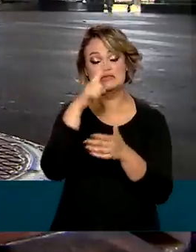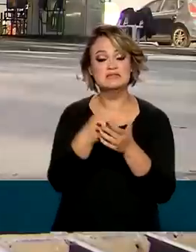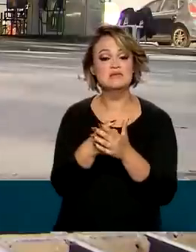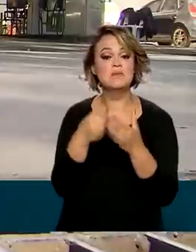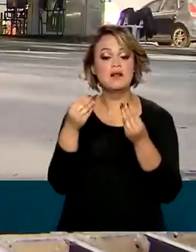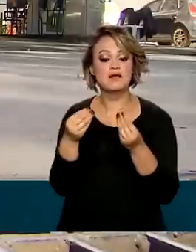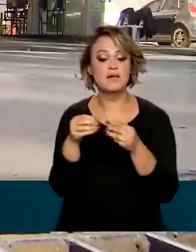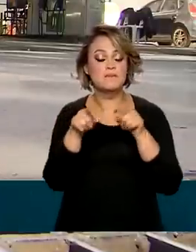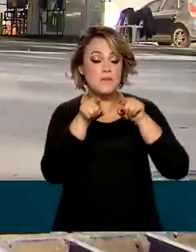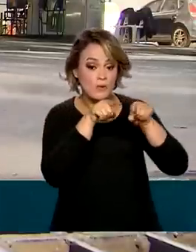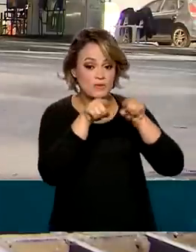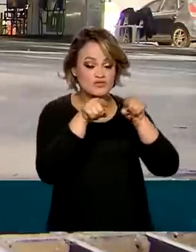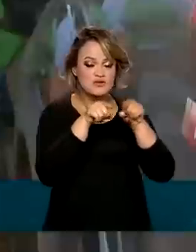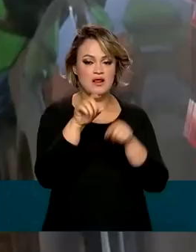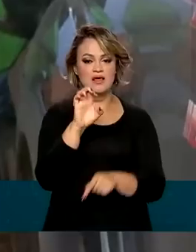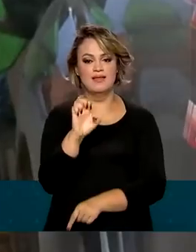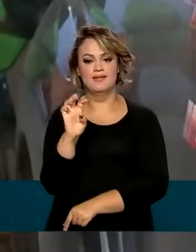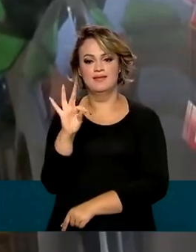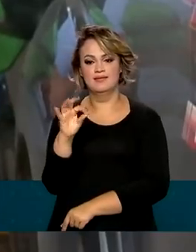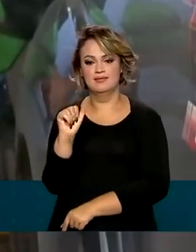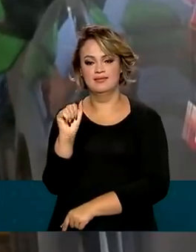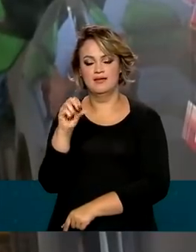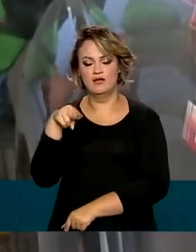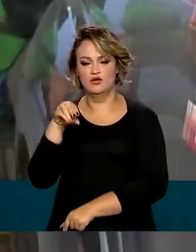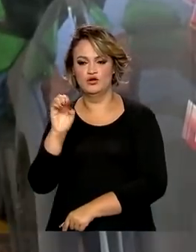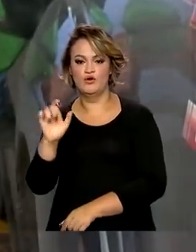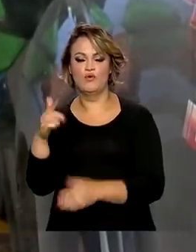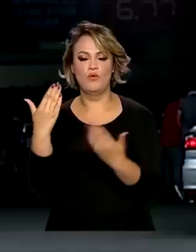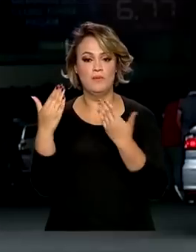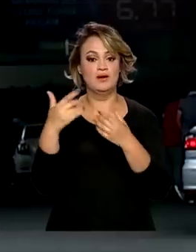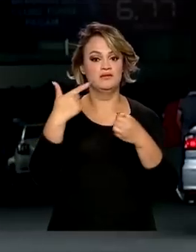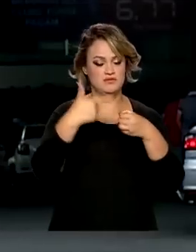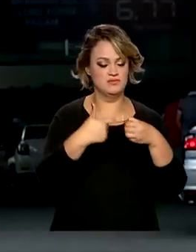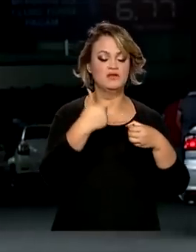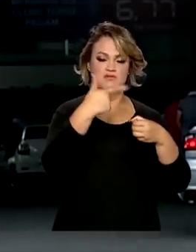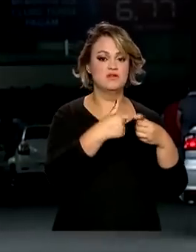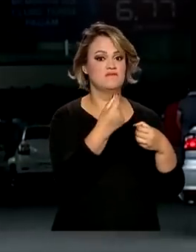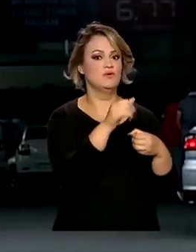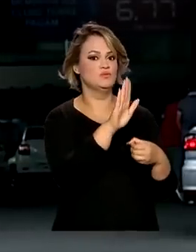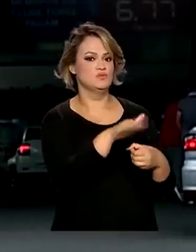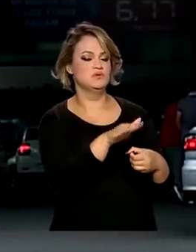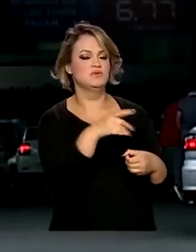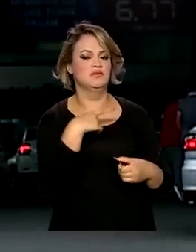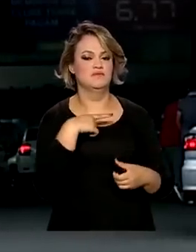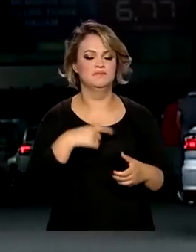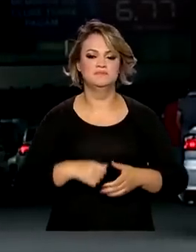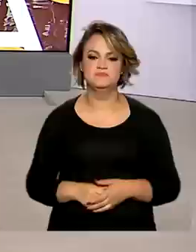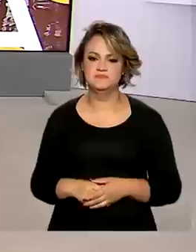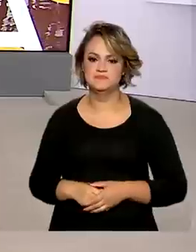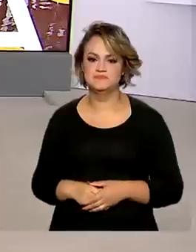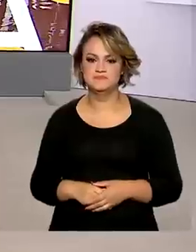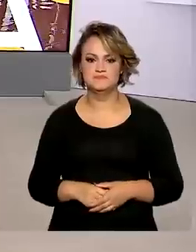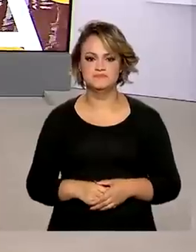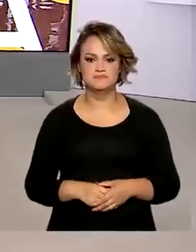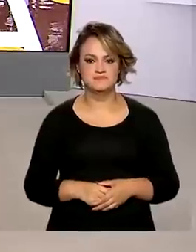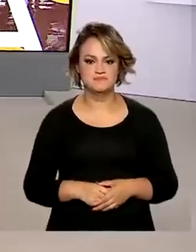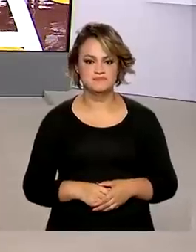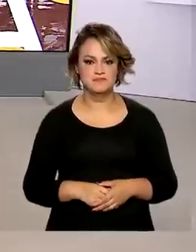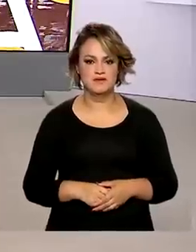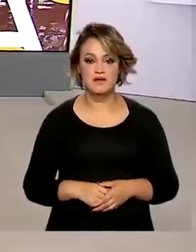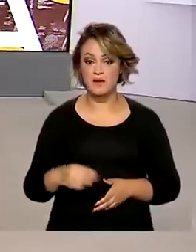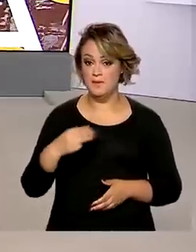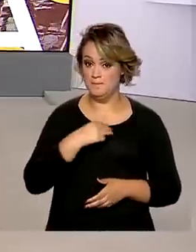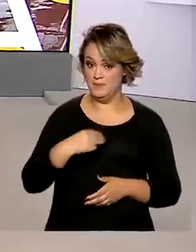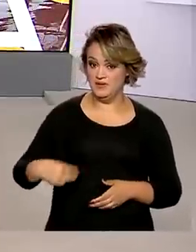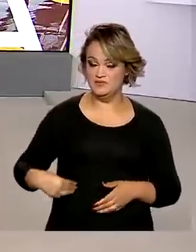manter a competitividade do etanol em relação à gasolina, que já teve redução no imposto estadual. O